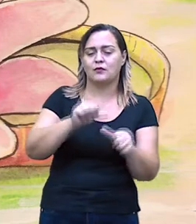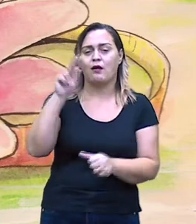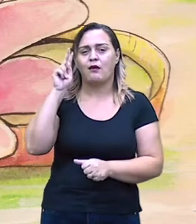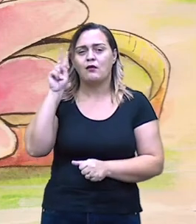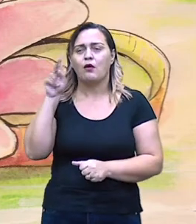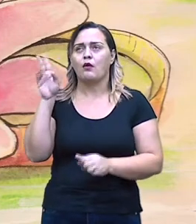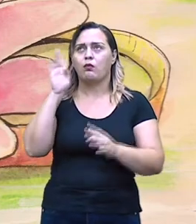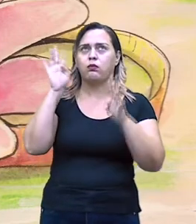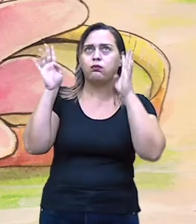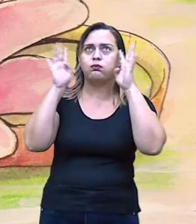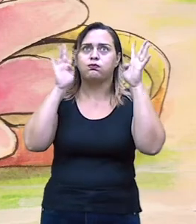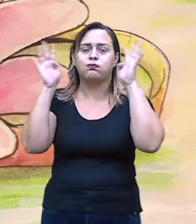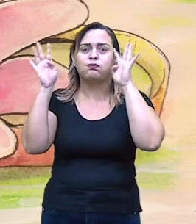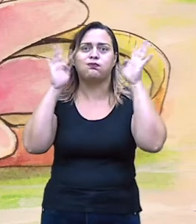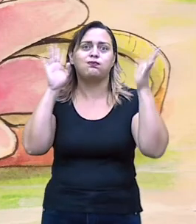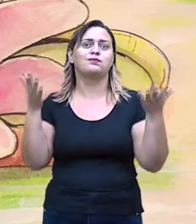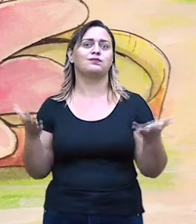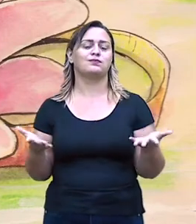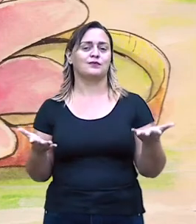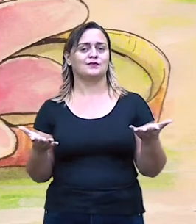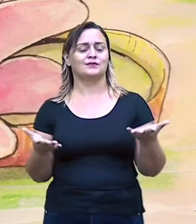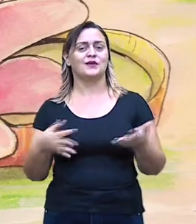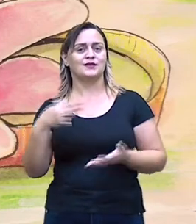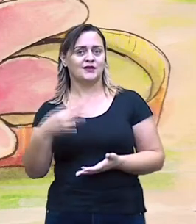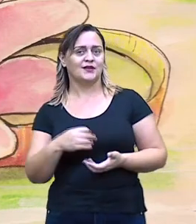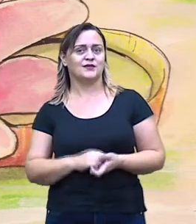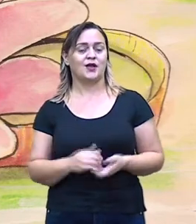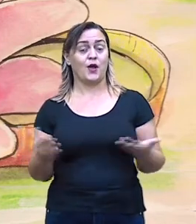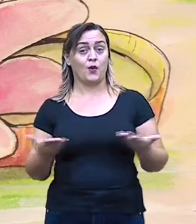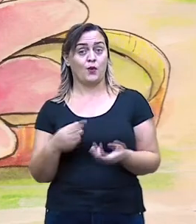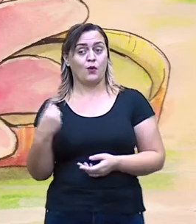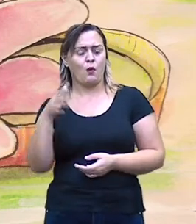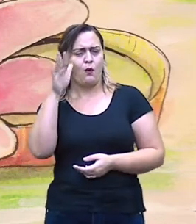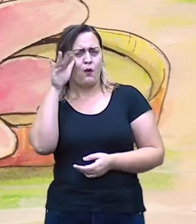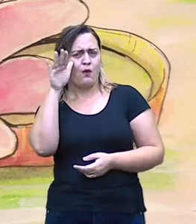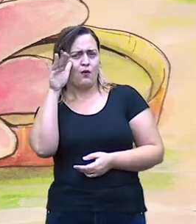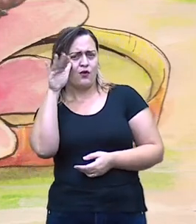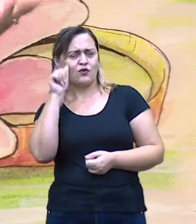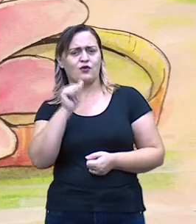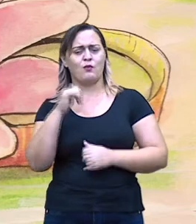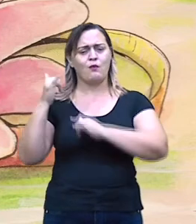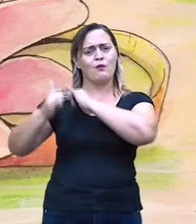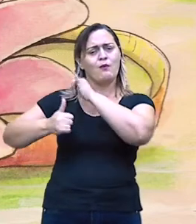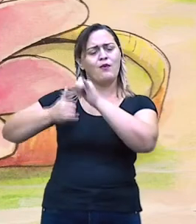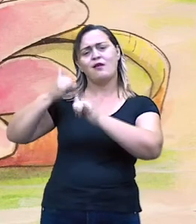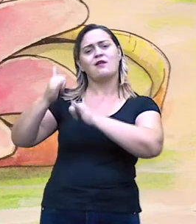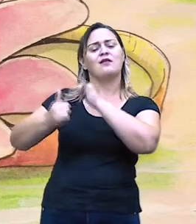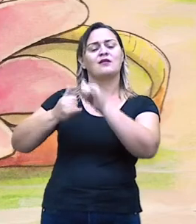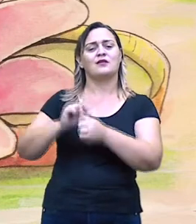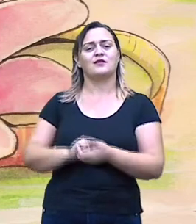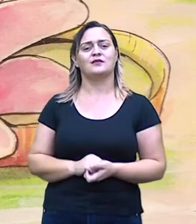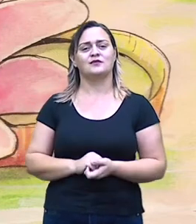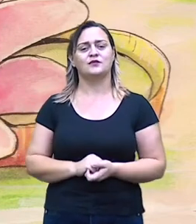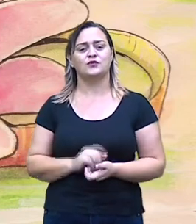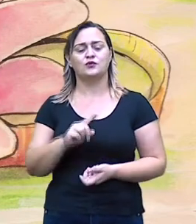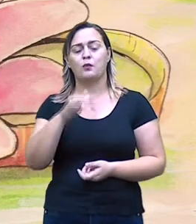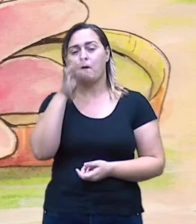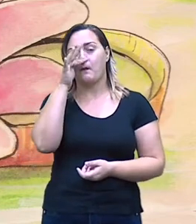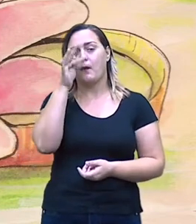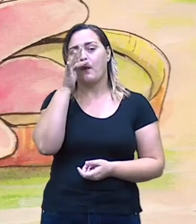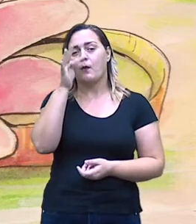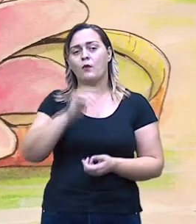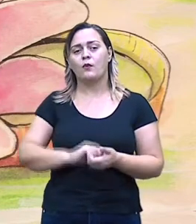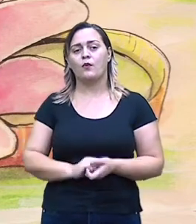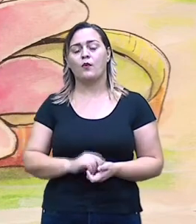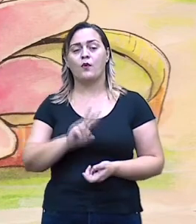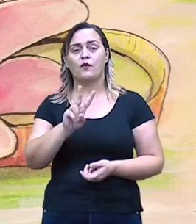E agora, estudante, vamos assistir uma lenda. Sim. Será sobre a lenda da Vitória Régia. É